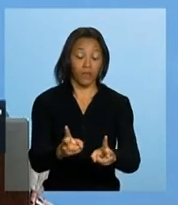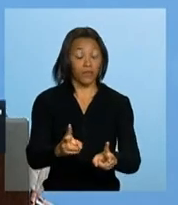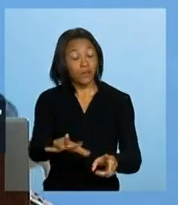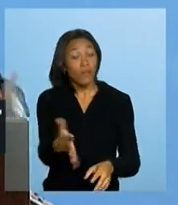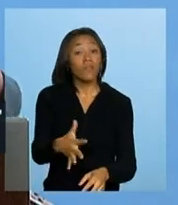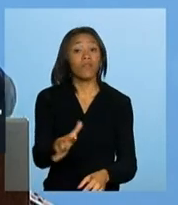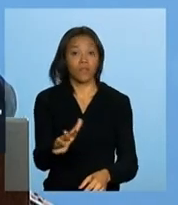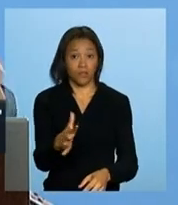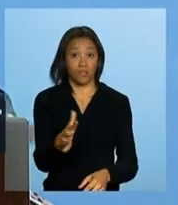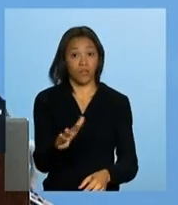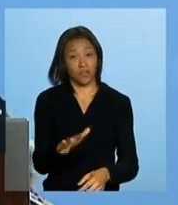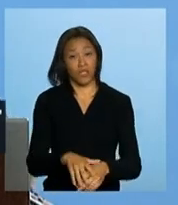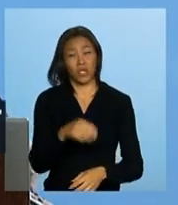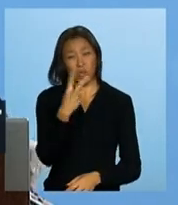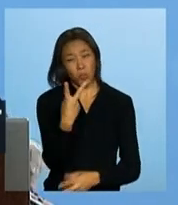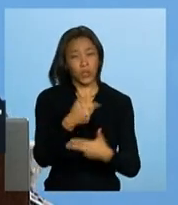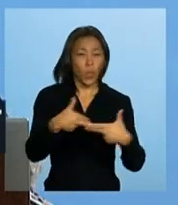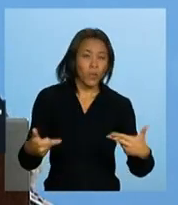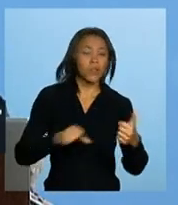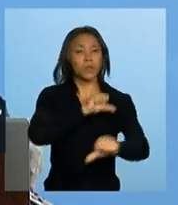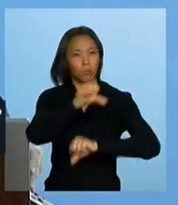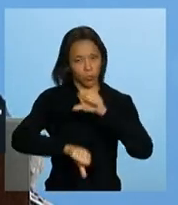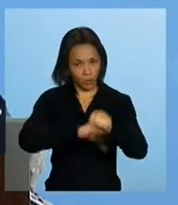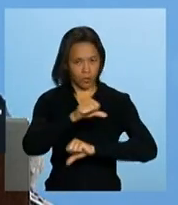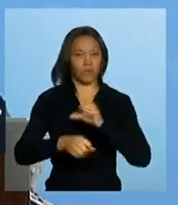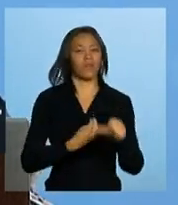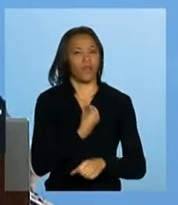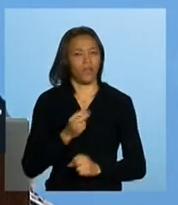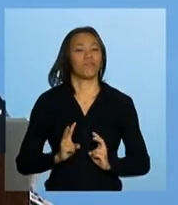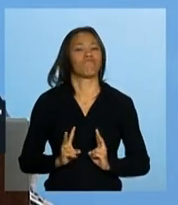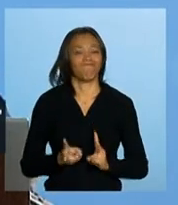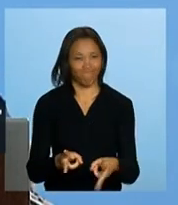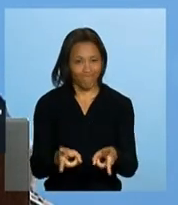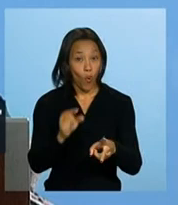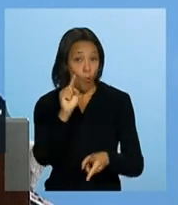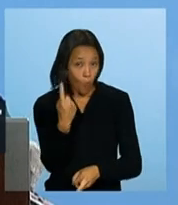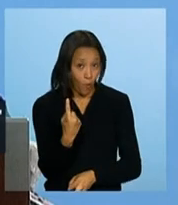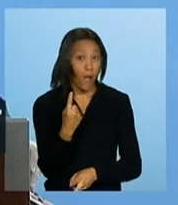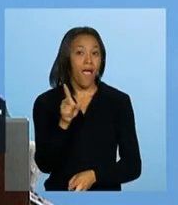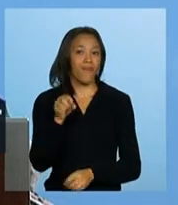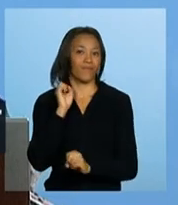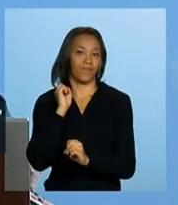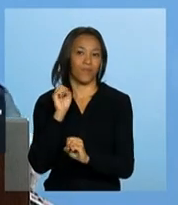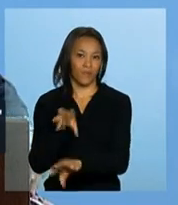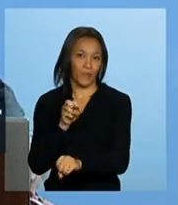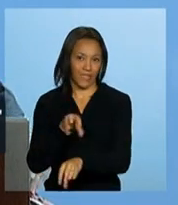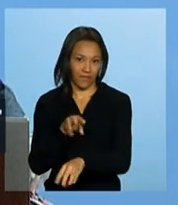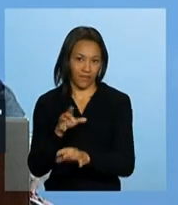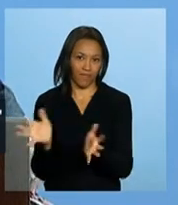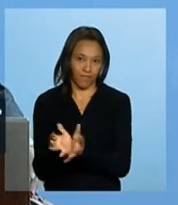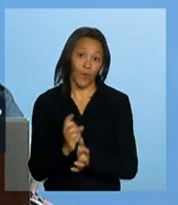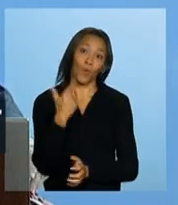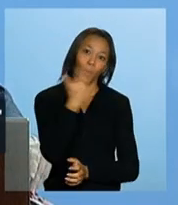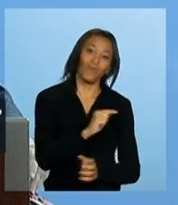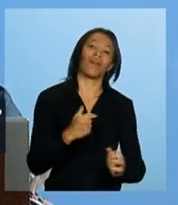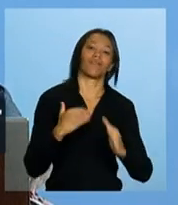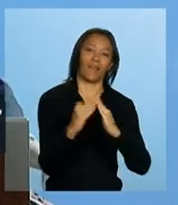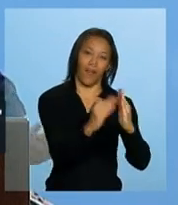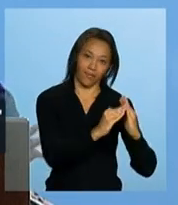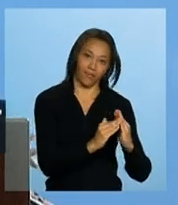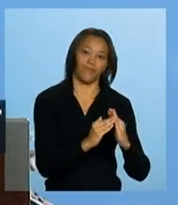duas coisas mudem a vida permanentemente, uma delas é educação, a outra é moradia.